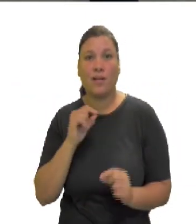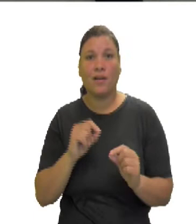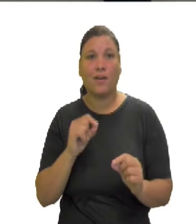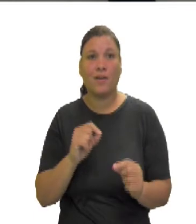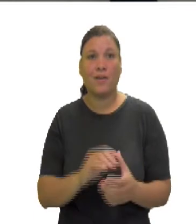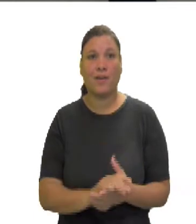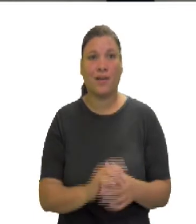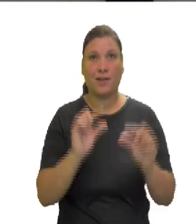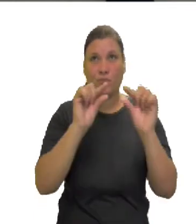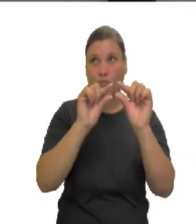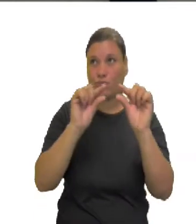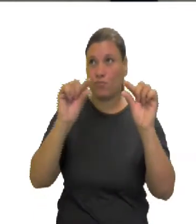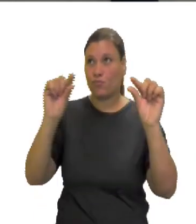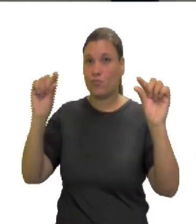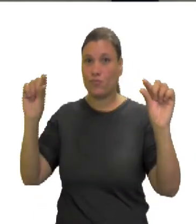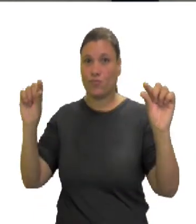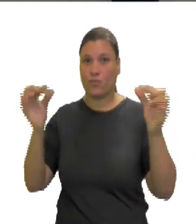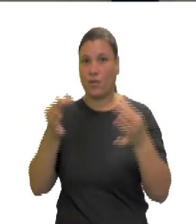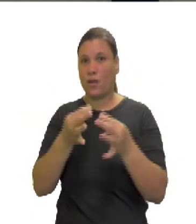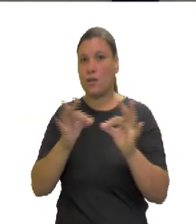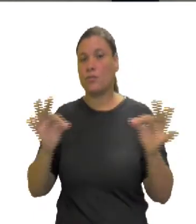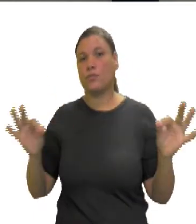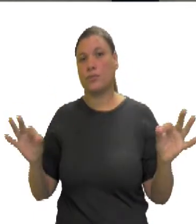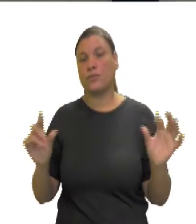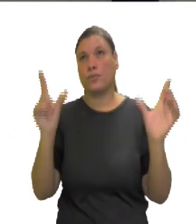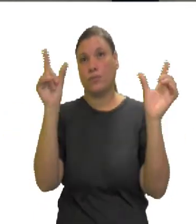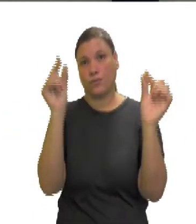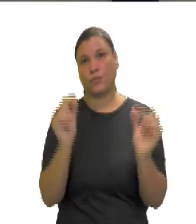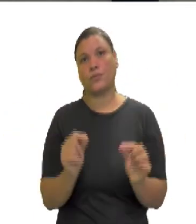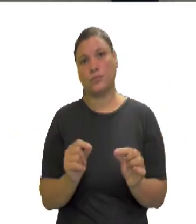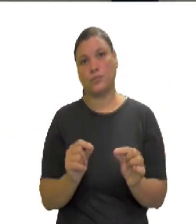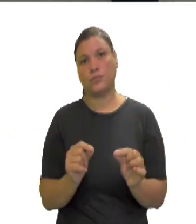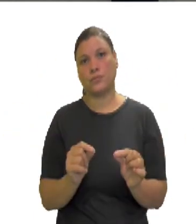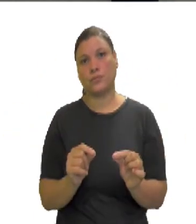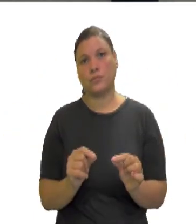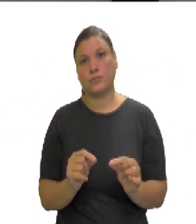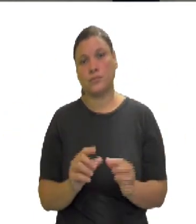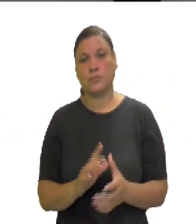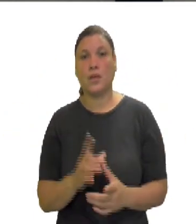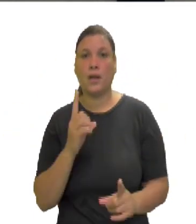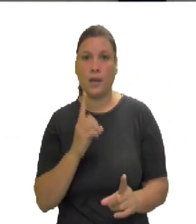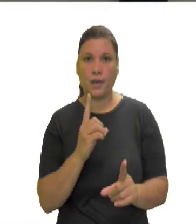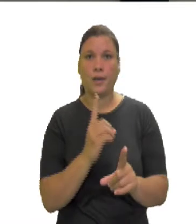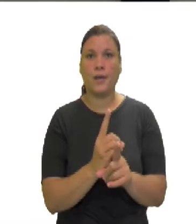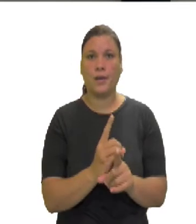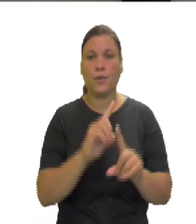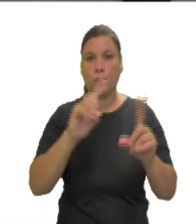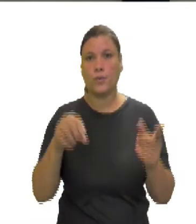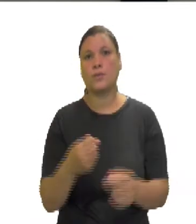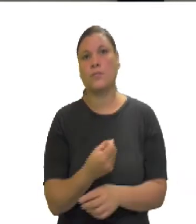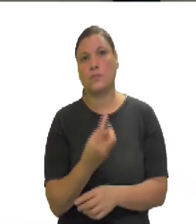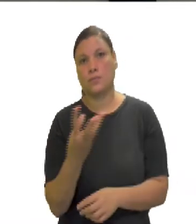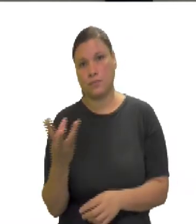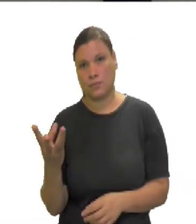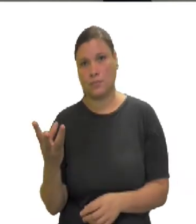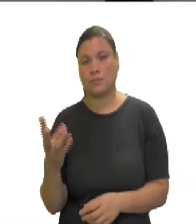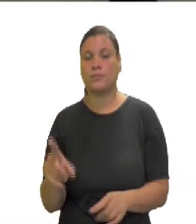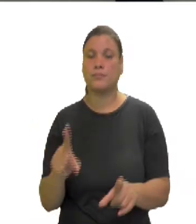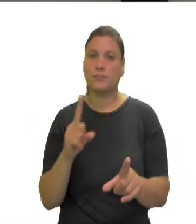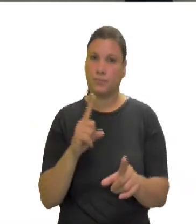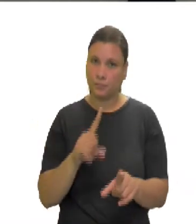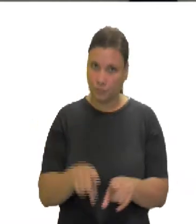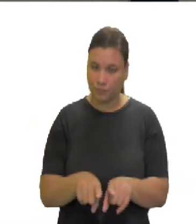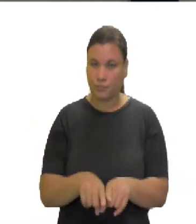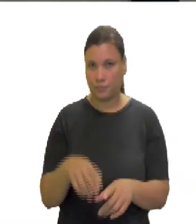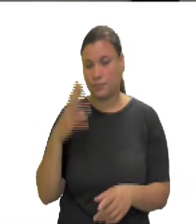menos 20 vezes 2, 40, vezes 2, 80, mais o